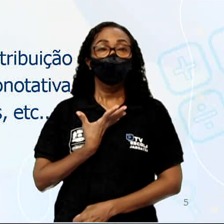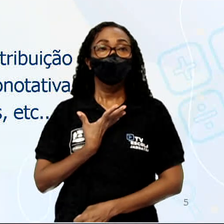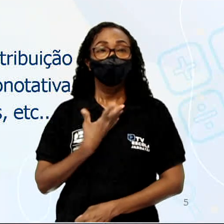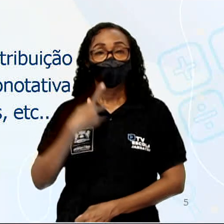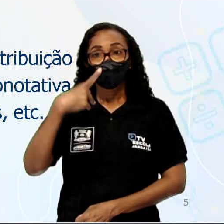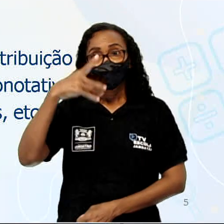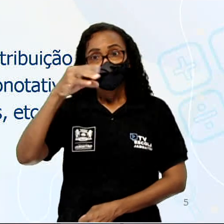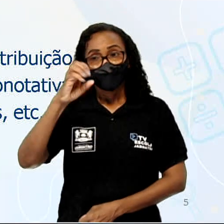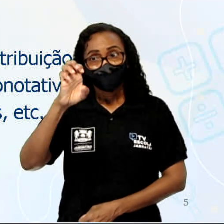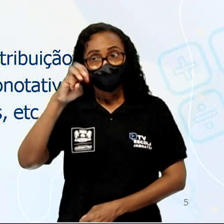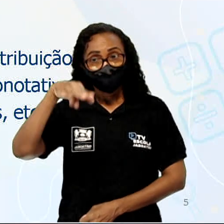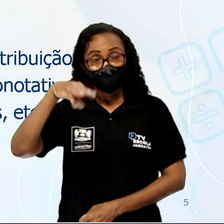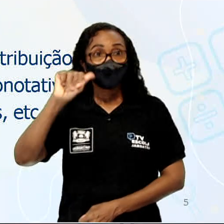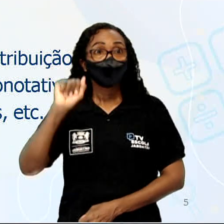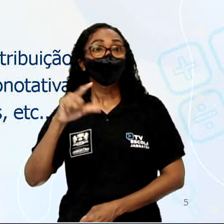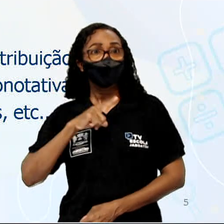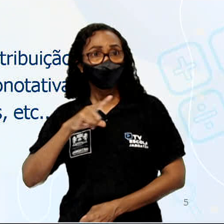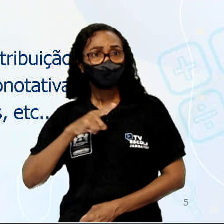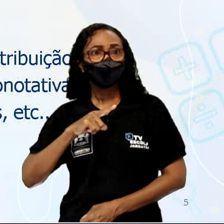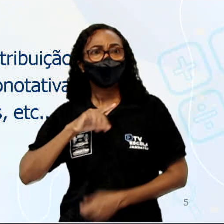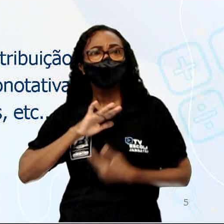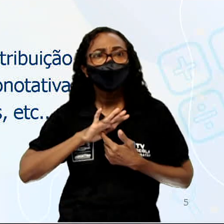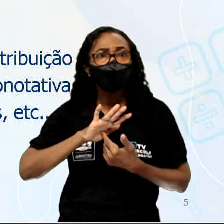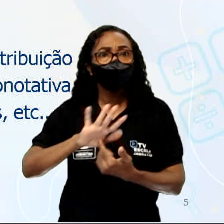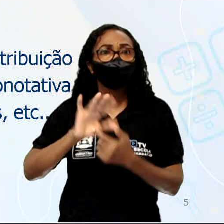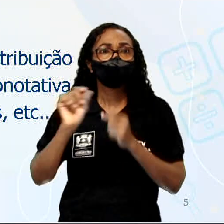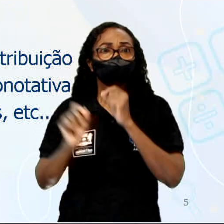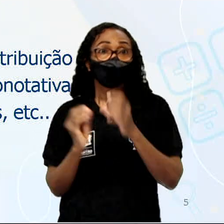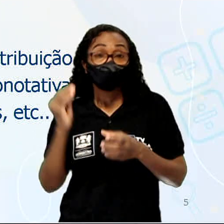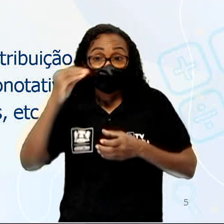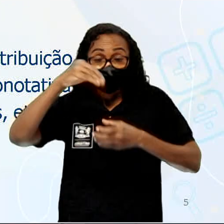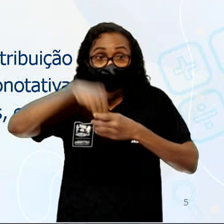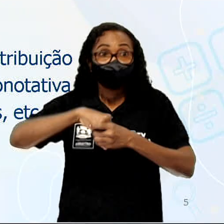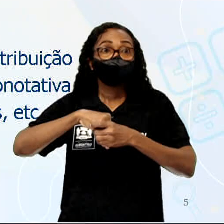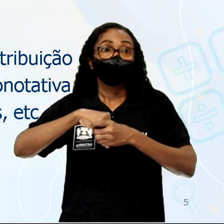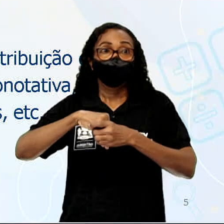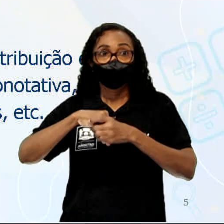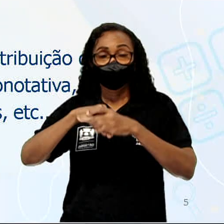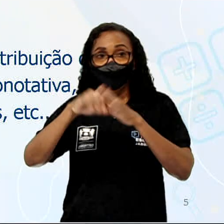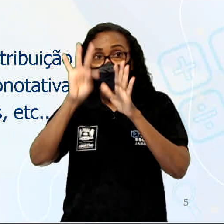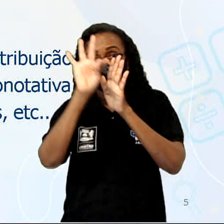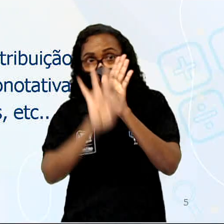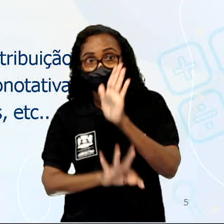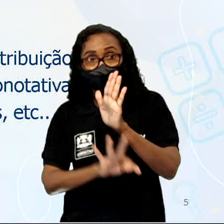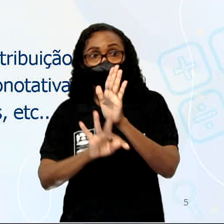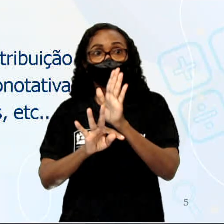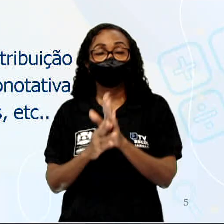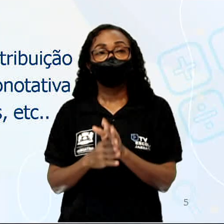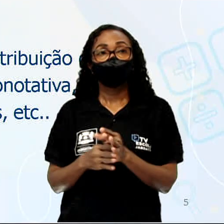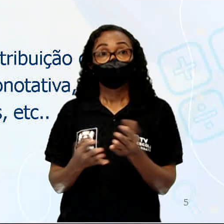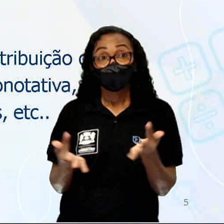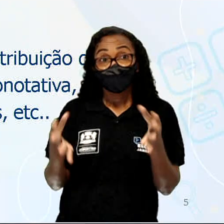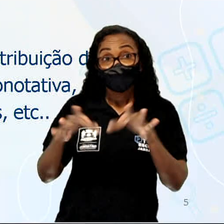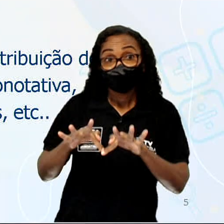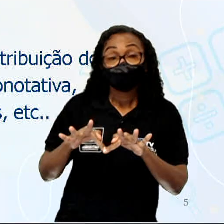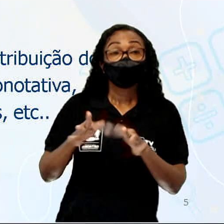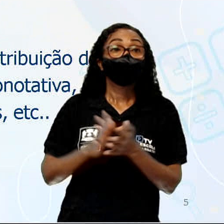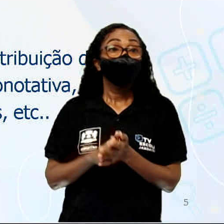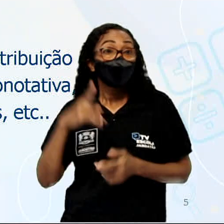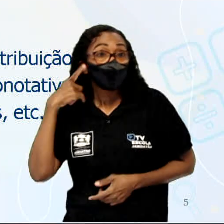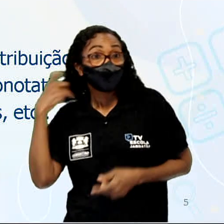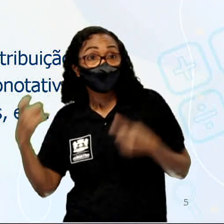ter sempre um efeito expressivo dentro do texto. E, por fim, que essa sonoridade, ela pode ser